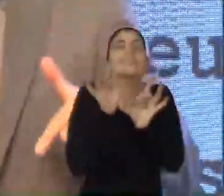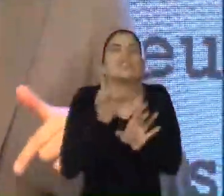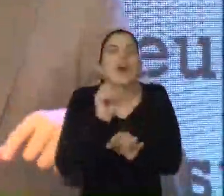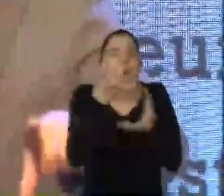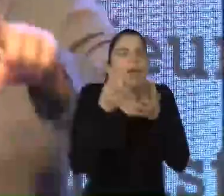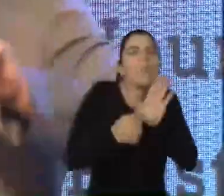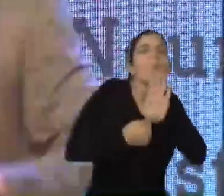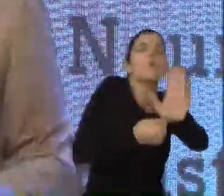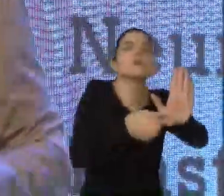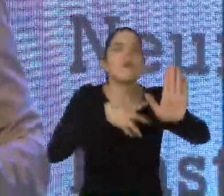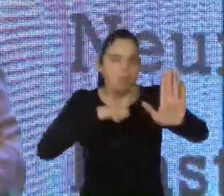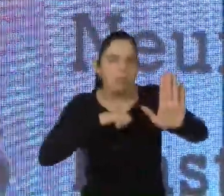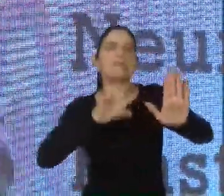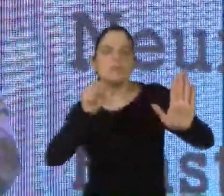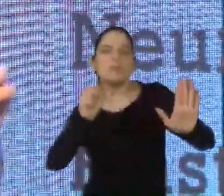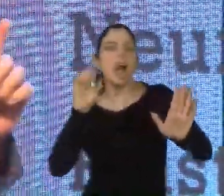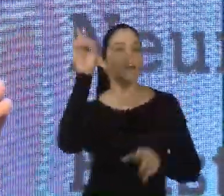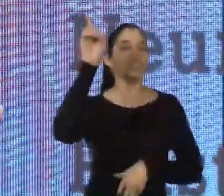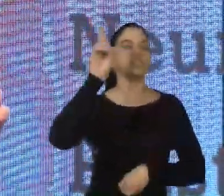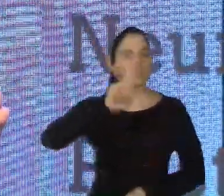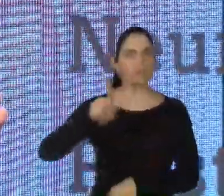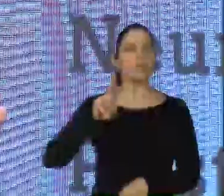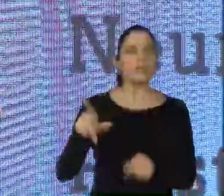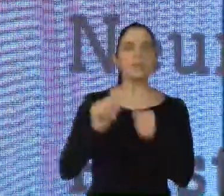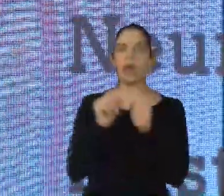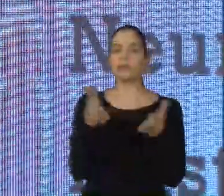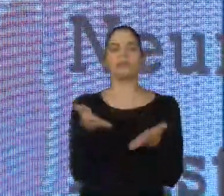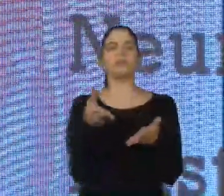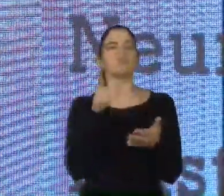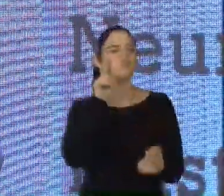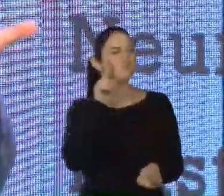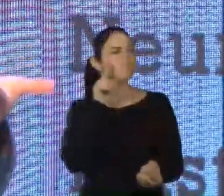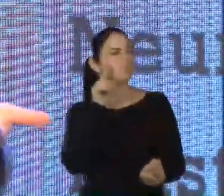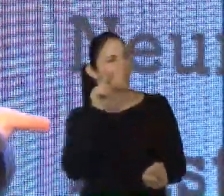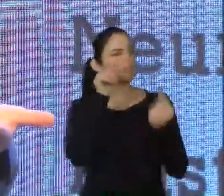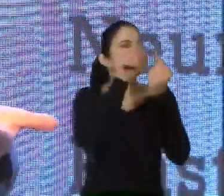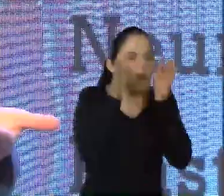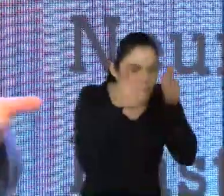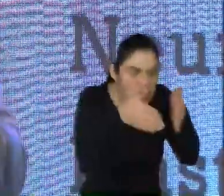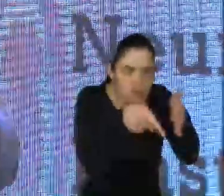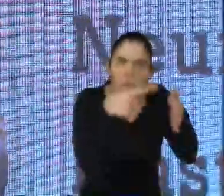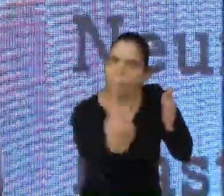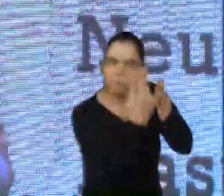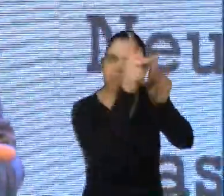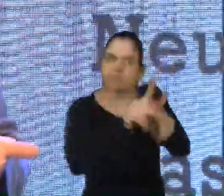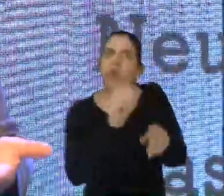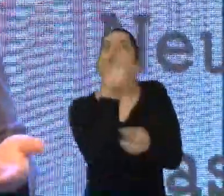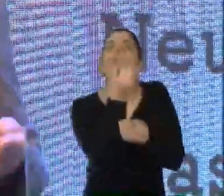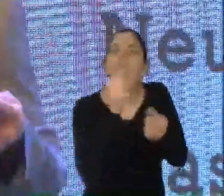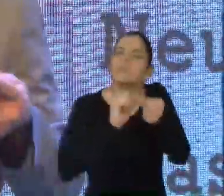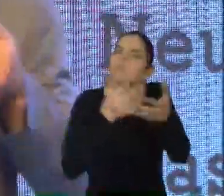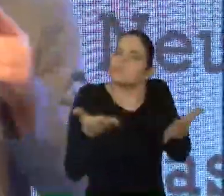diferenças, mas que não vão refletir, na verdade, no destino de nenhuma pessoa. A genética, ela orienta a expressão da nossa forma